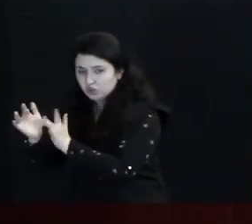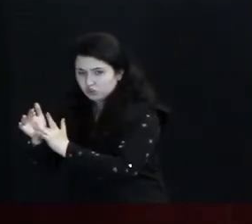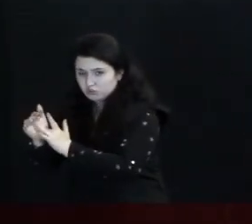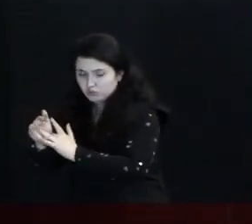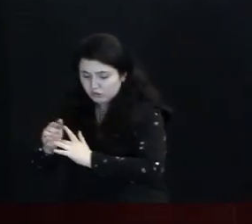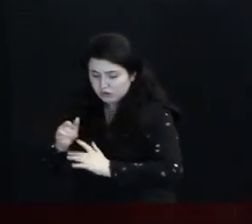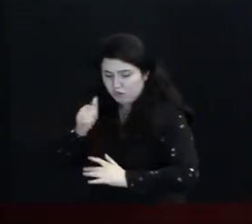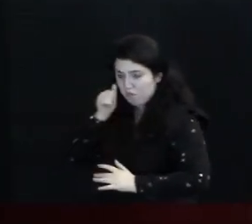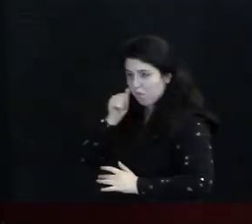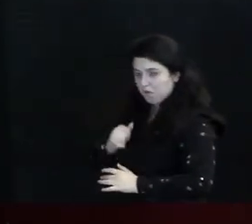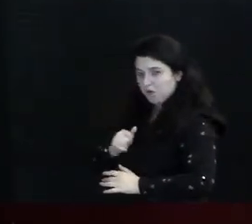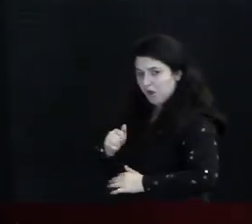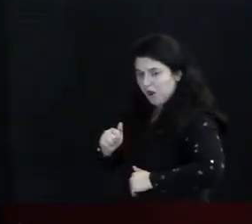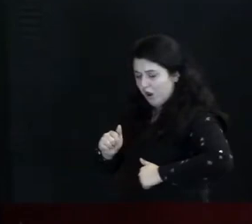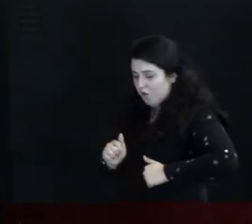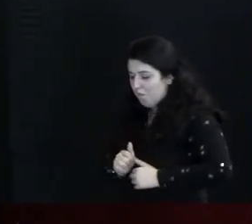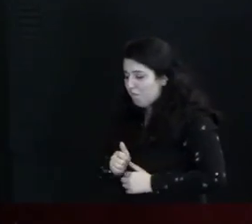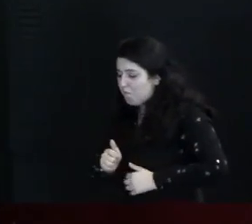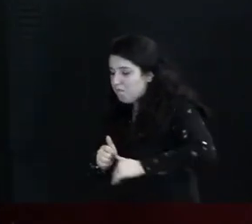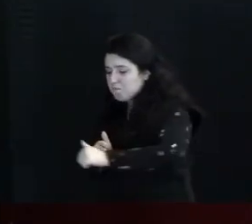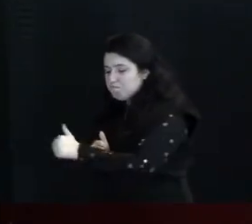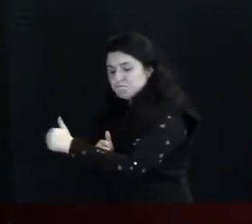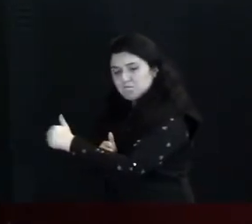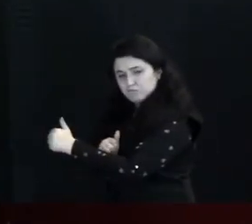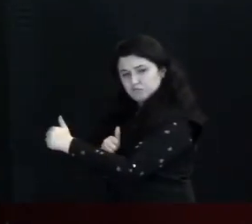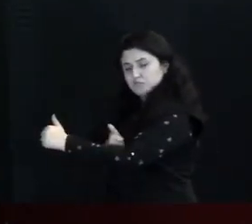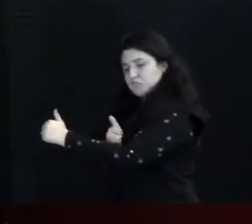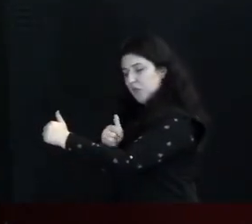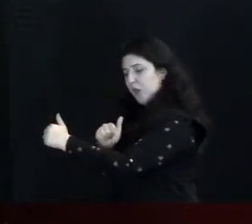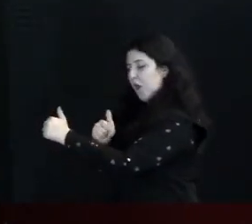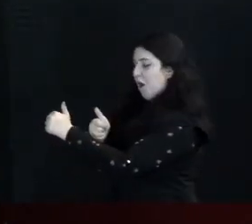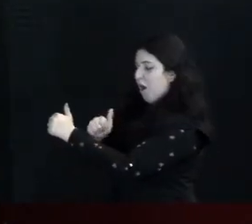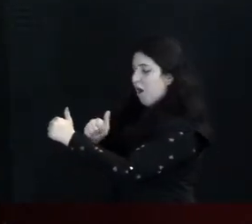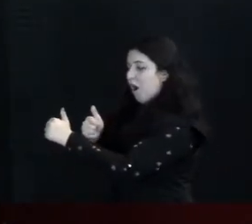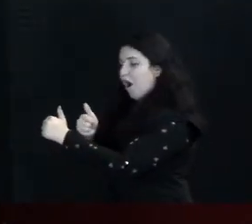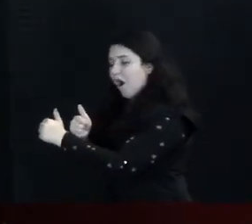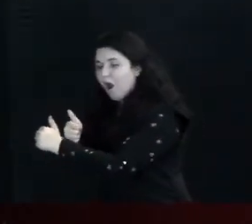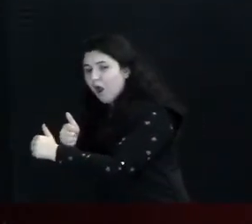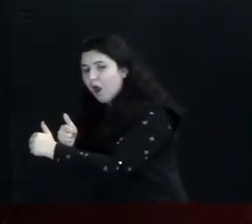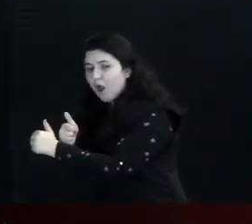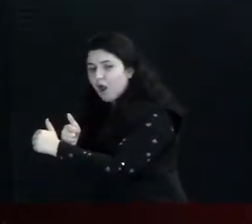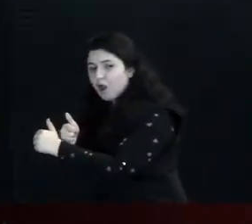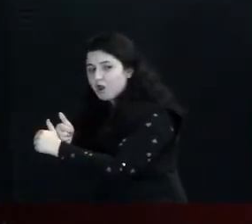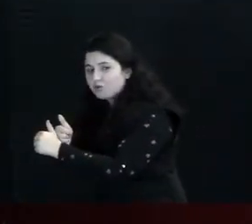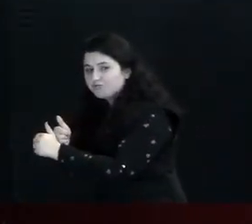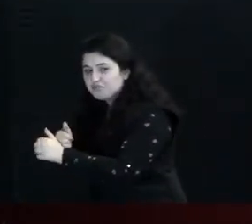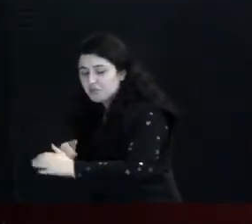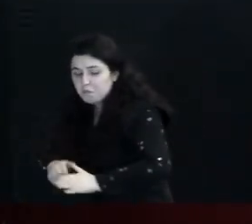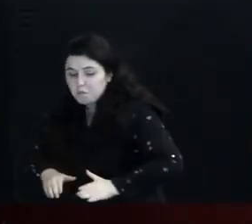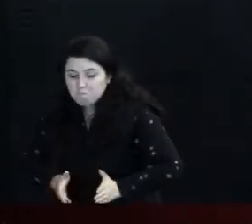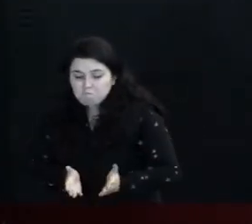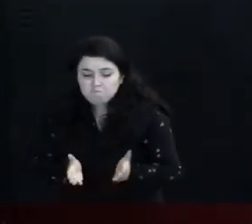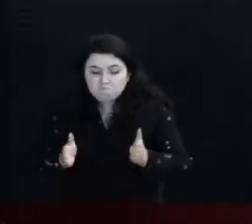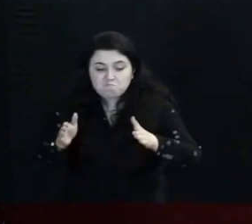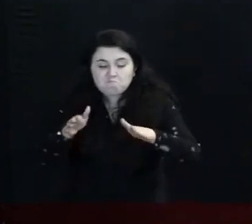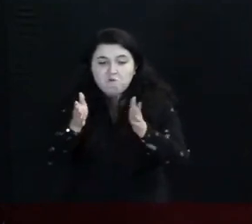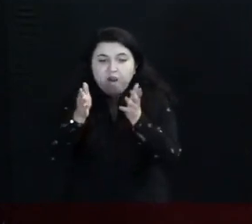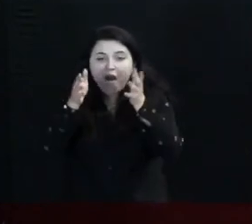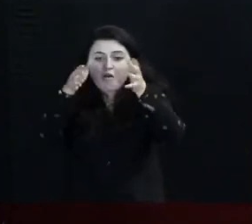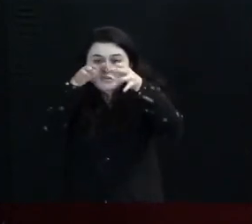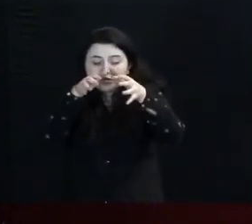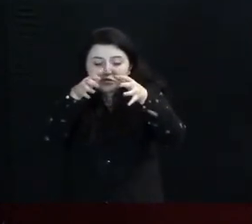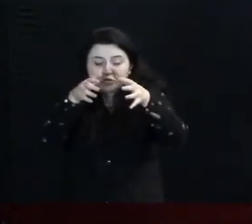E ela se aproximou dele A palavra nos ensina Trazendo um vaso de alabastro Cheio de um